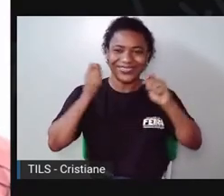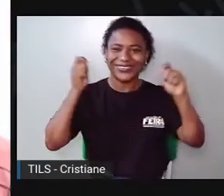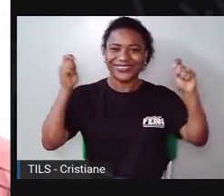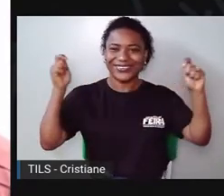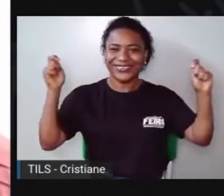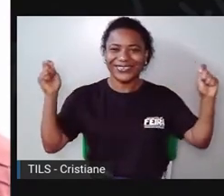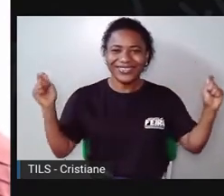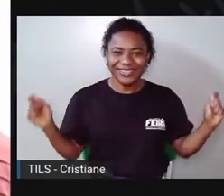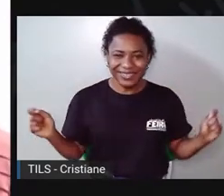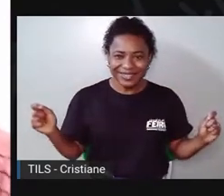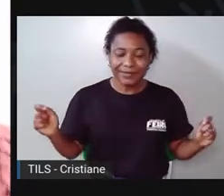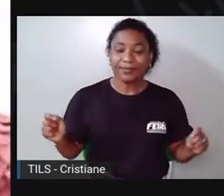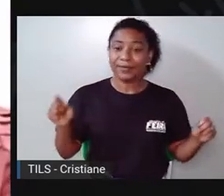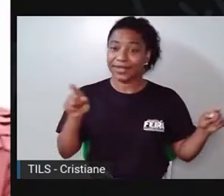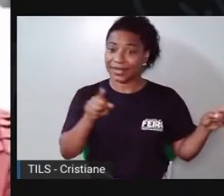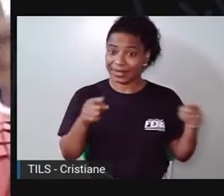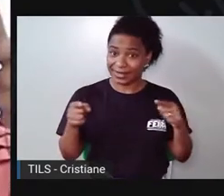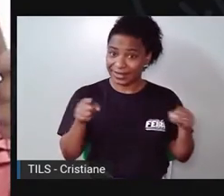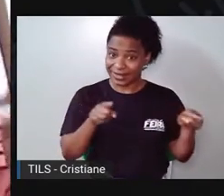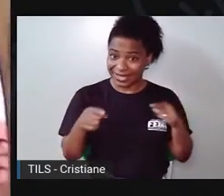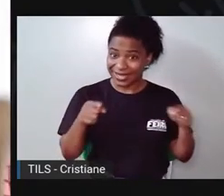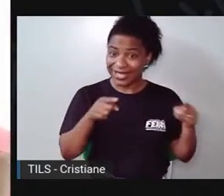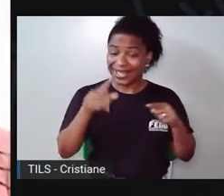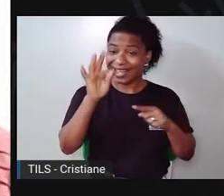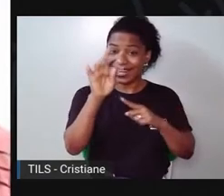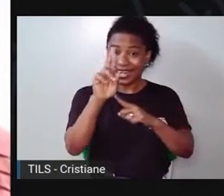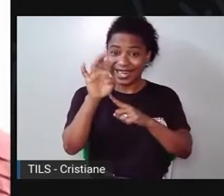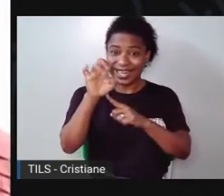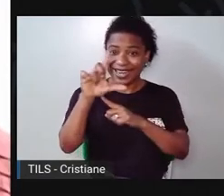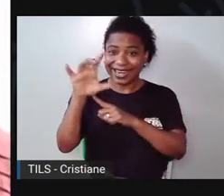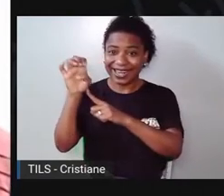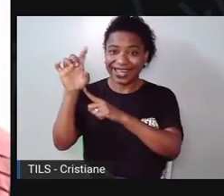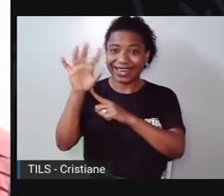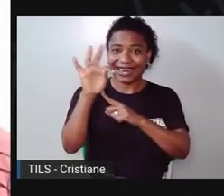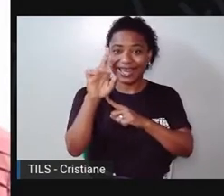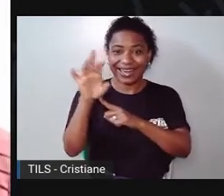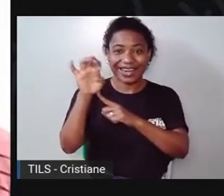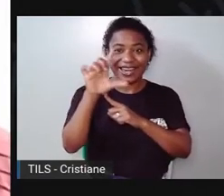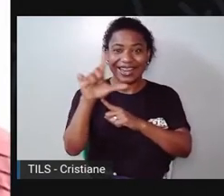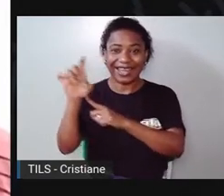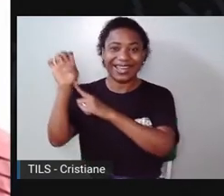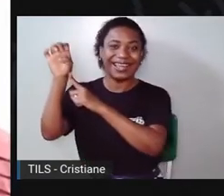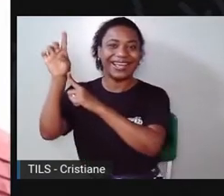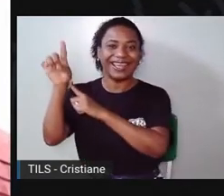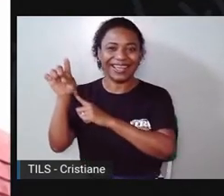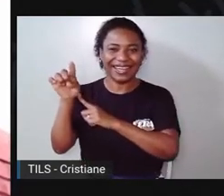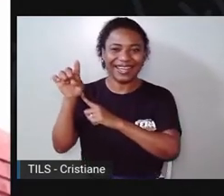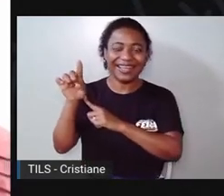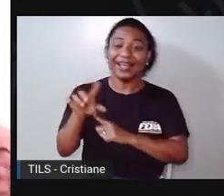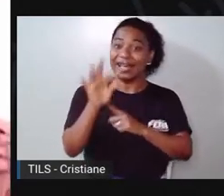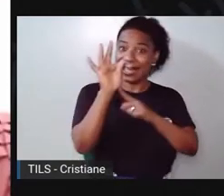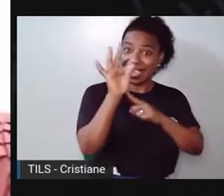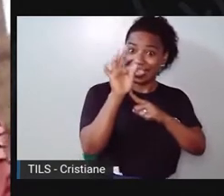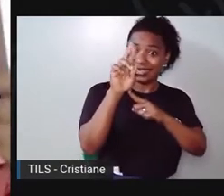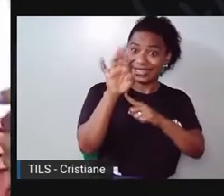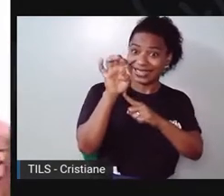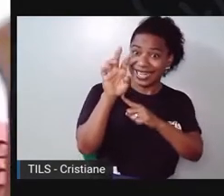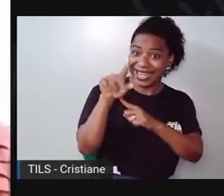Trê-lê, lê-lê-lê-lê De novo